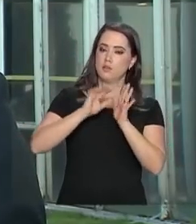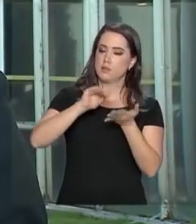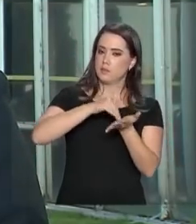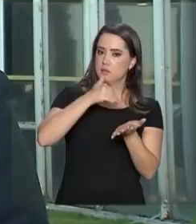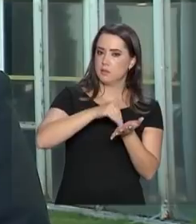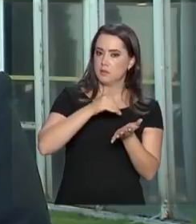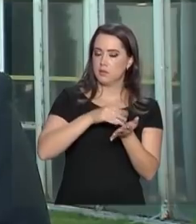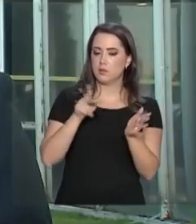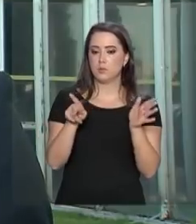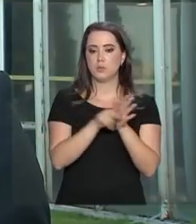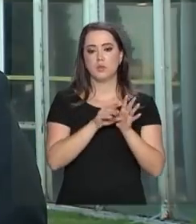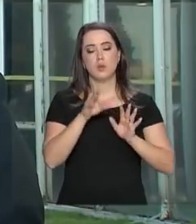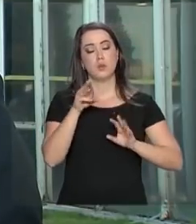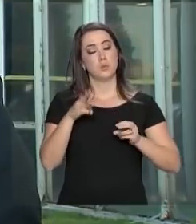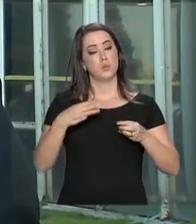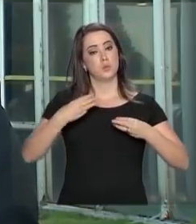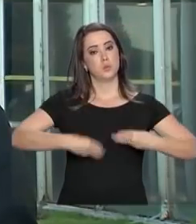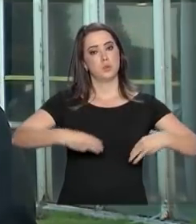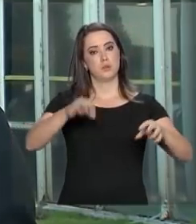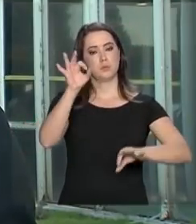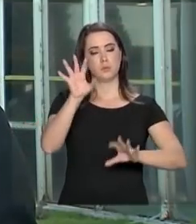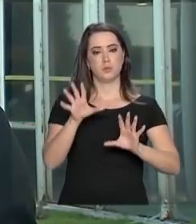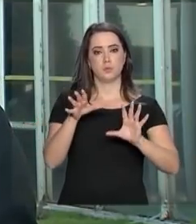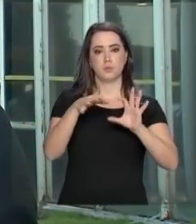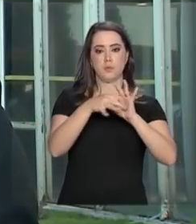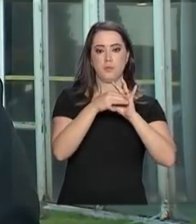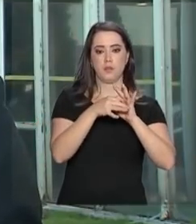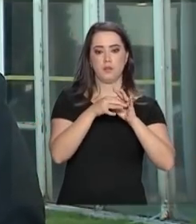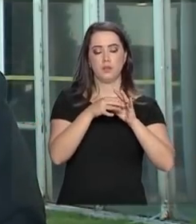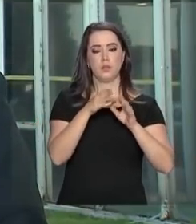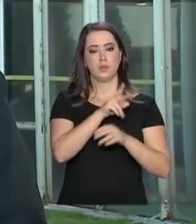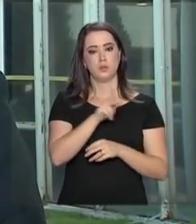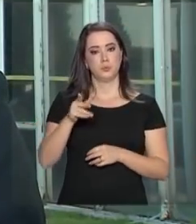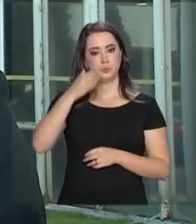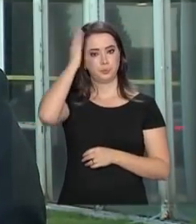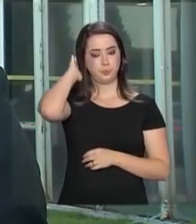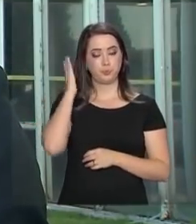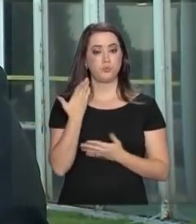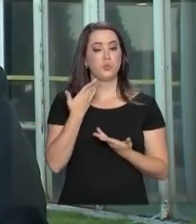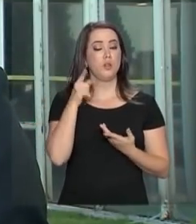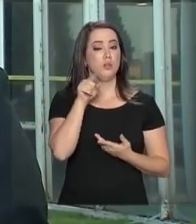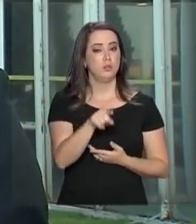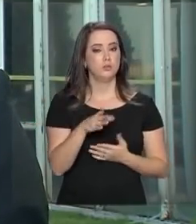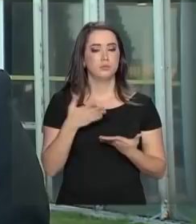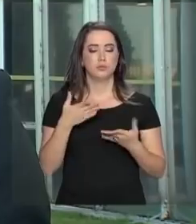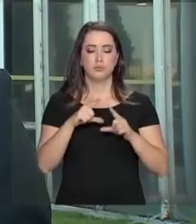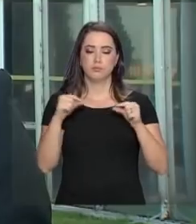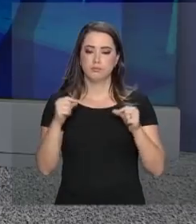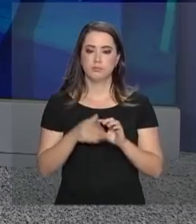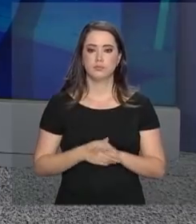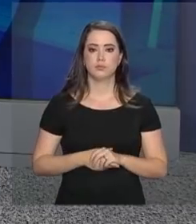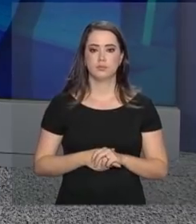executivo do Ministério da Integração Nacional do governo Temer. De Brasília, Pablo Mundin.